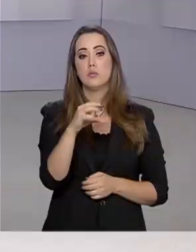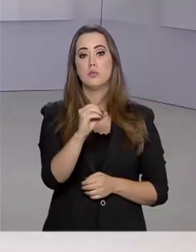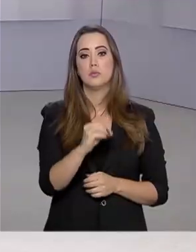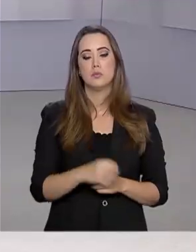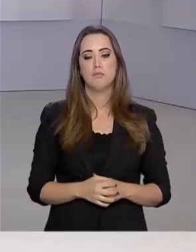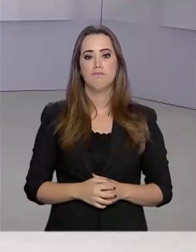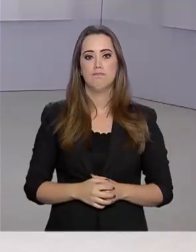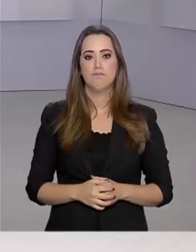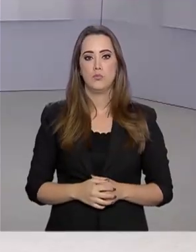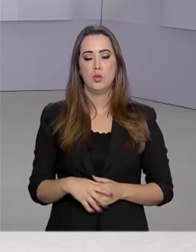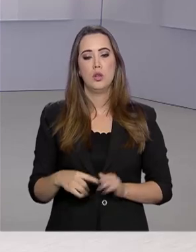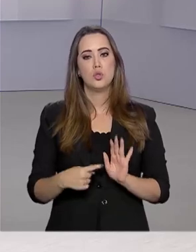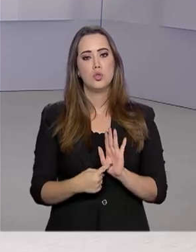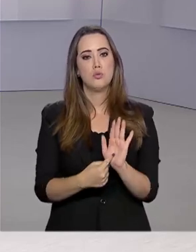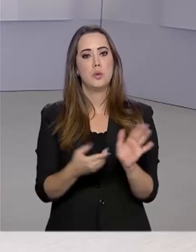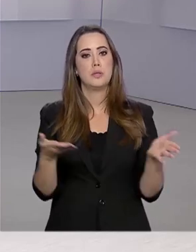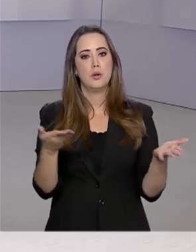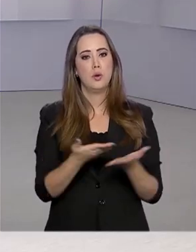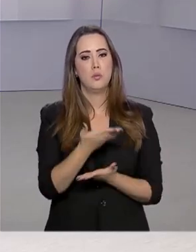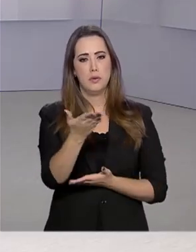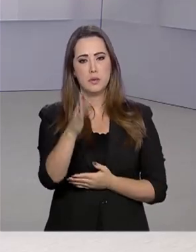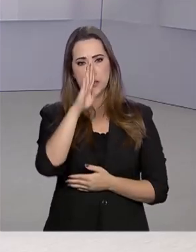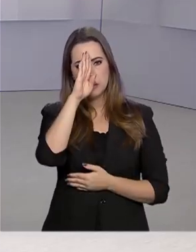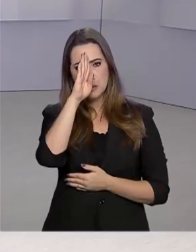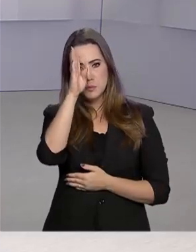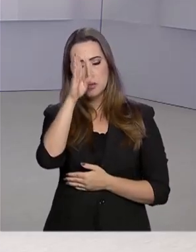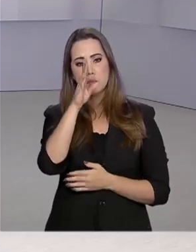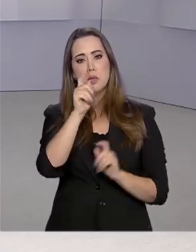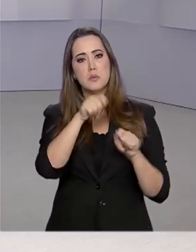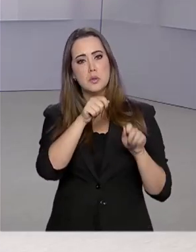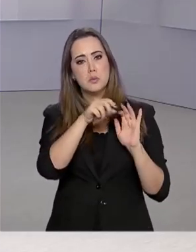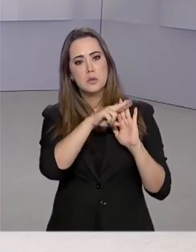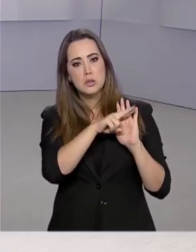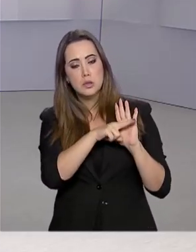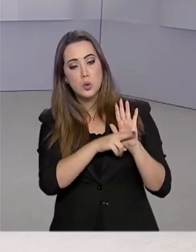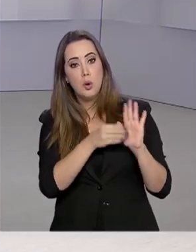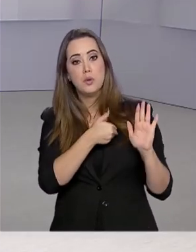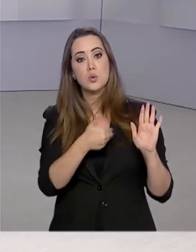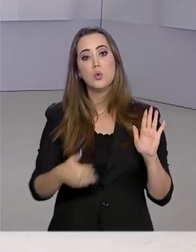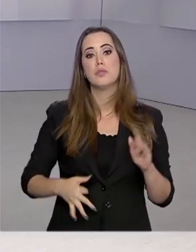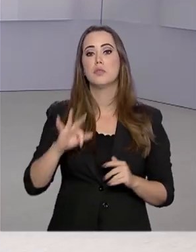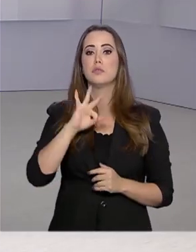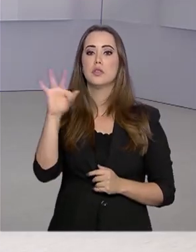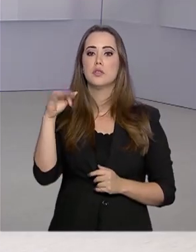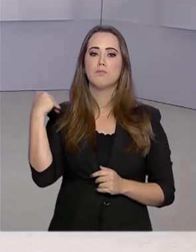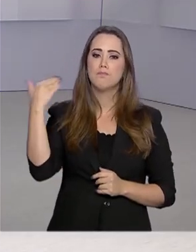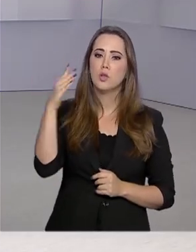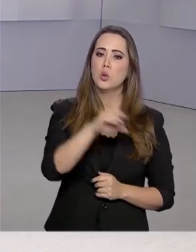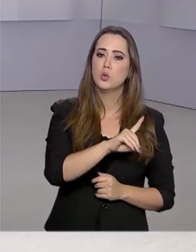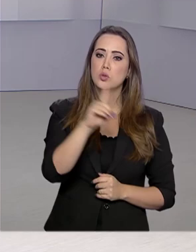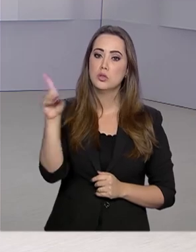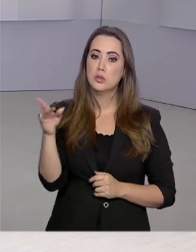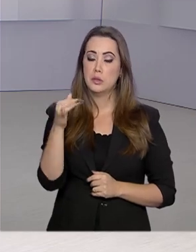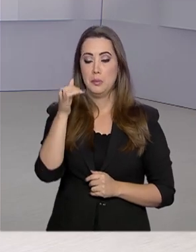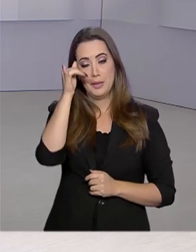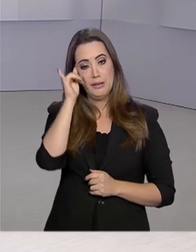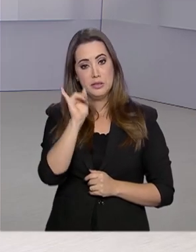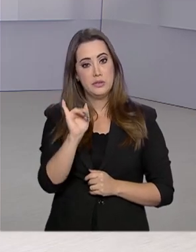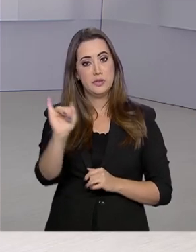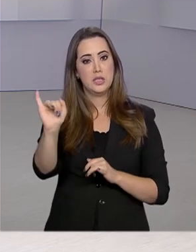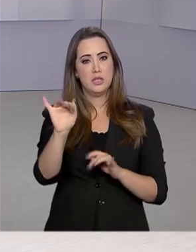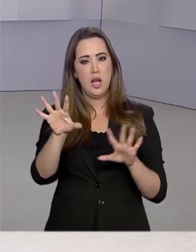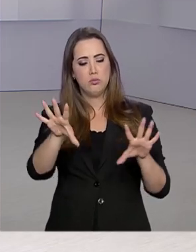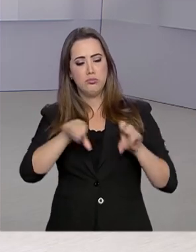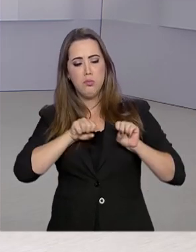E a gente mostra agora para você as principais medidas adotadas pelo governo federal nos últimos dias para conter a